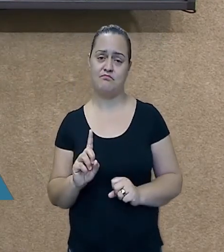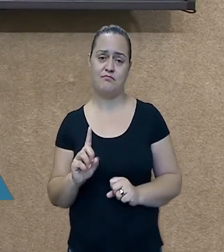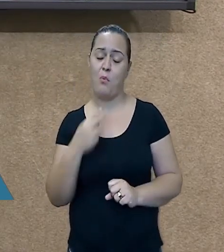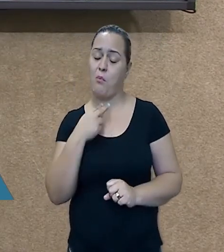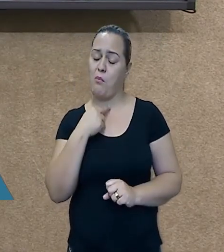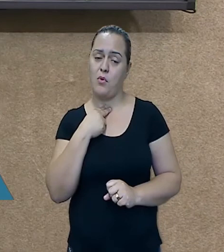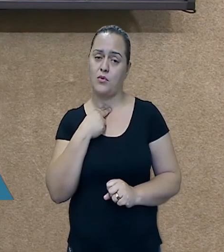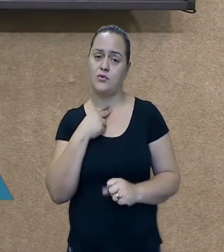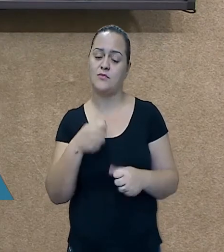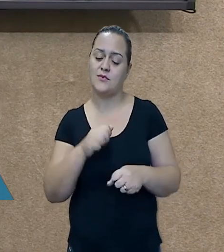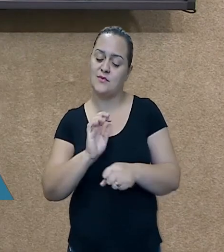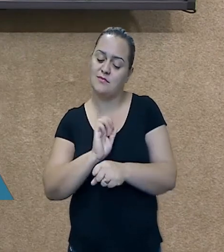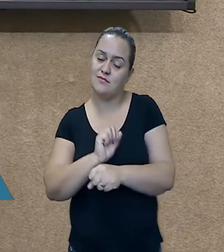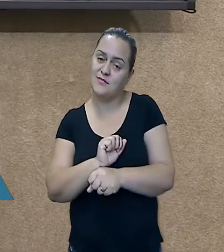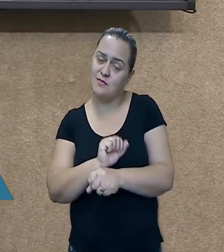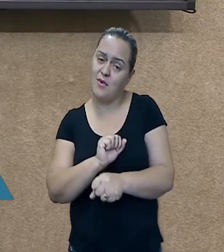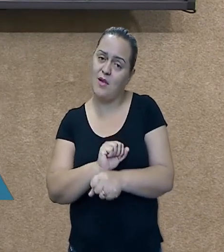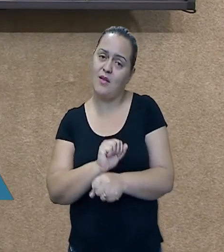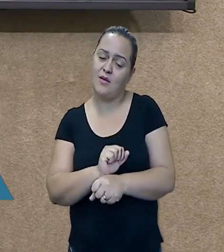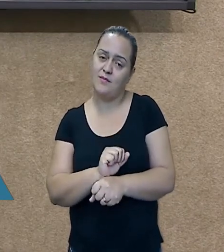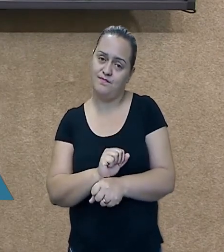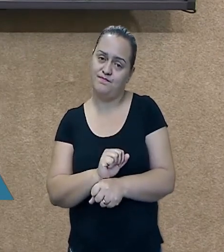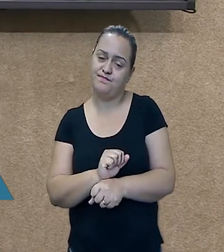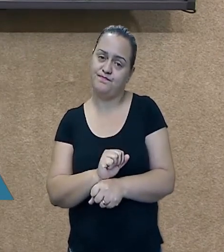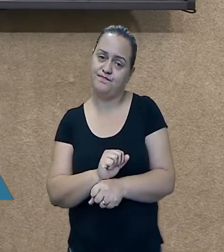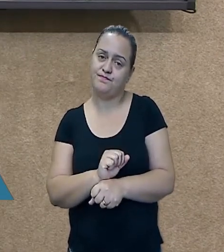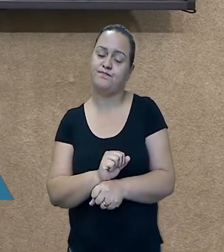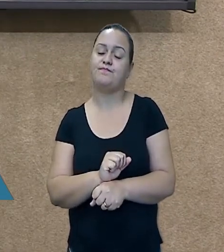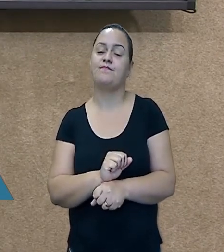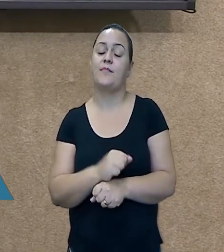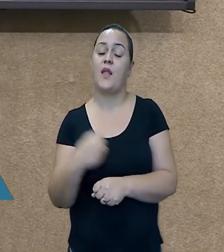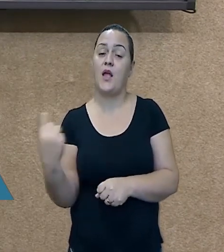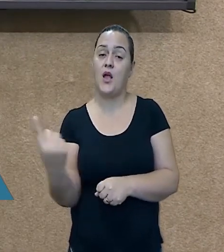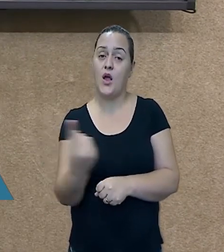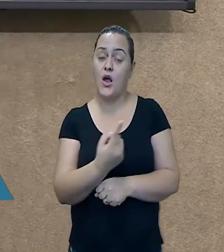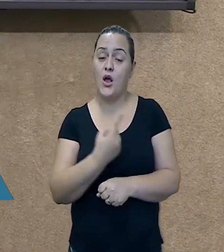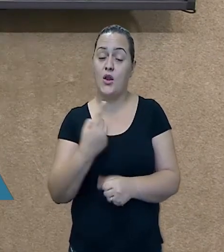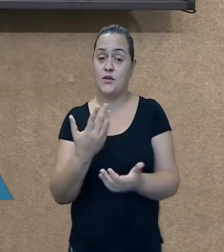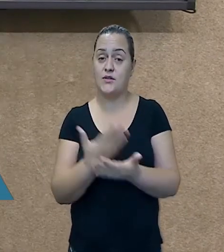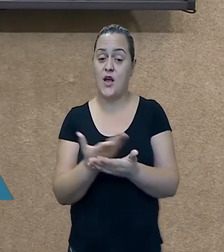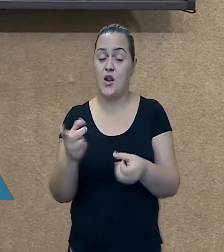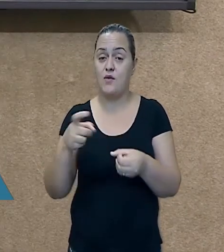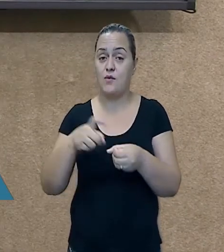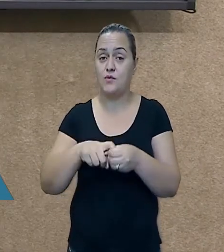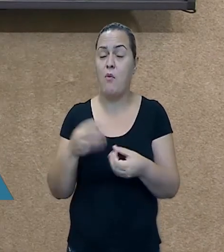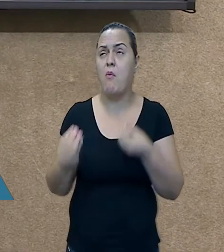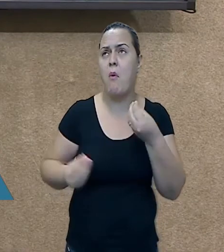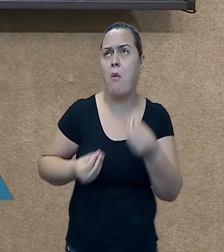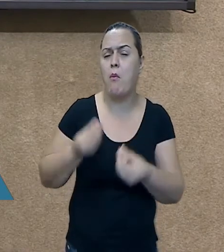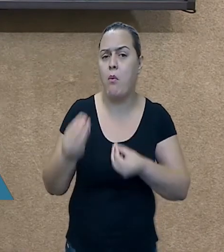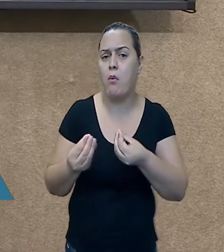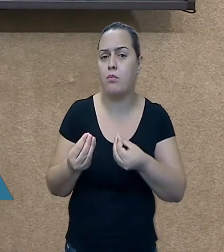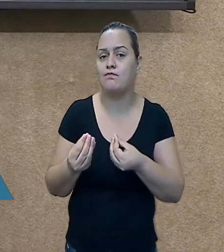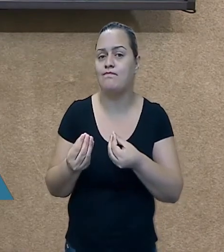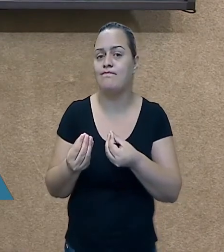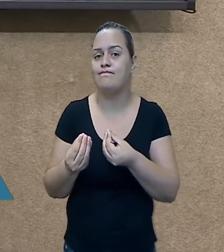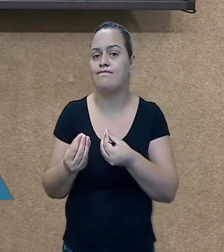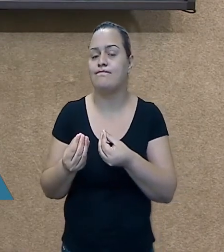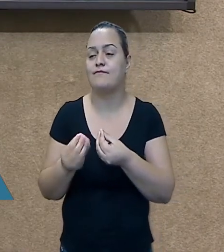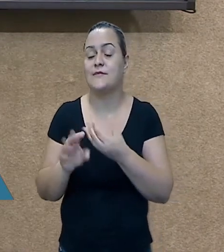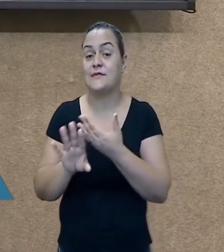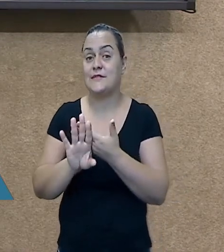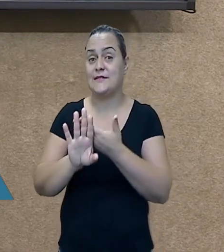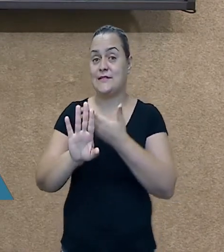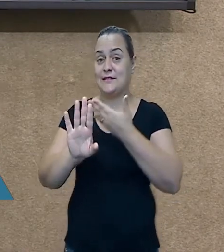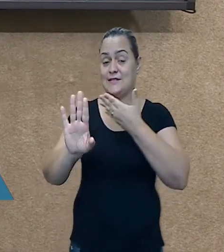retornando à nossa aula à distância. Então, como que nós estamos assistindo às nossas aulas? Através da televisão,